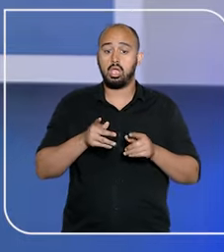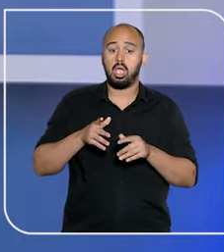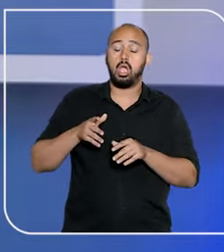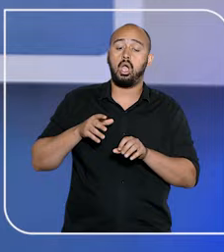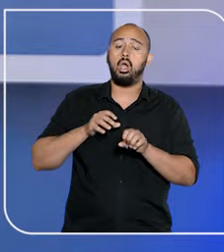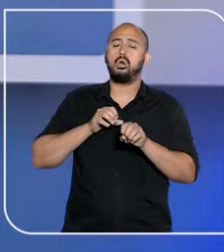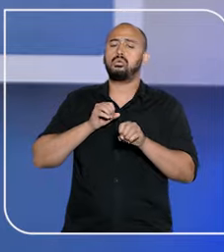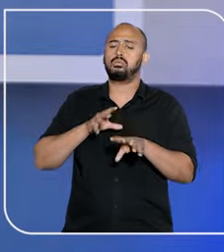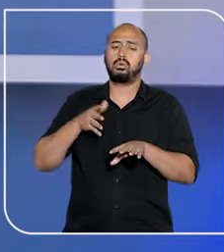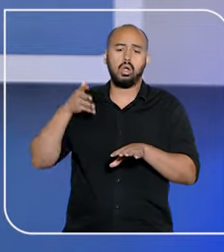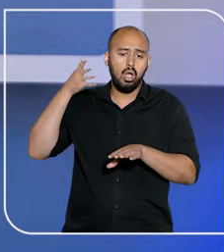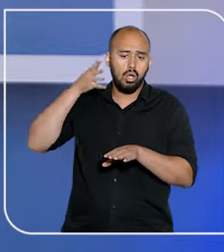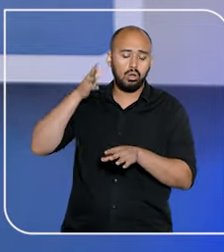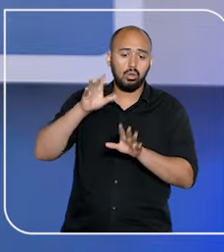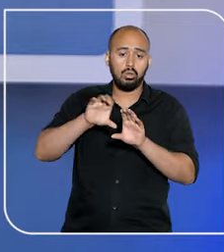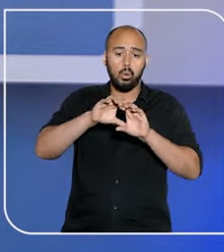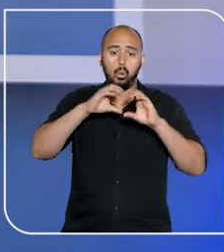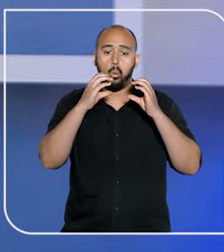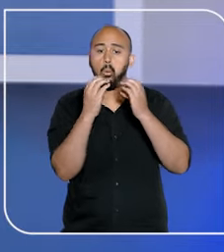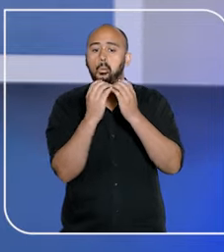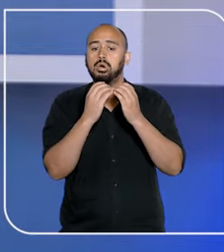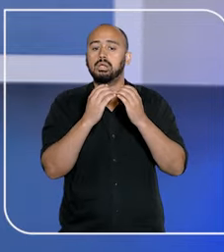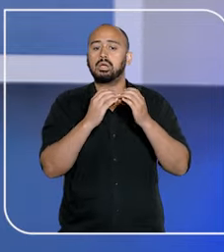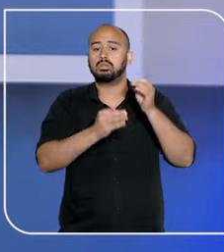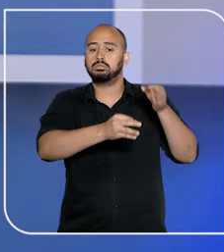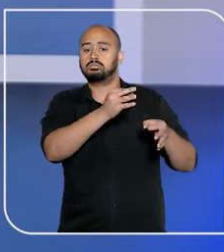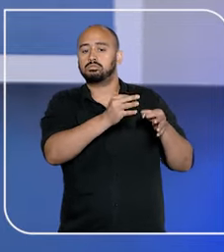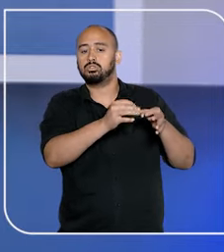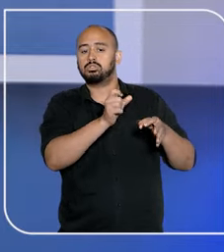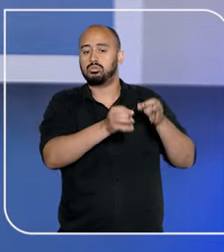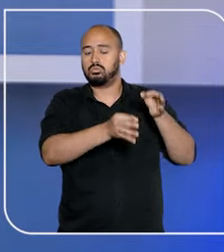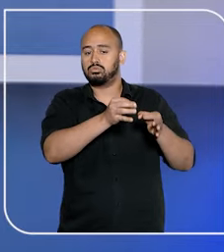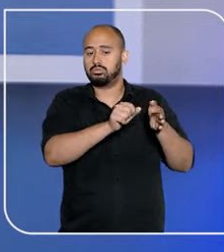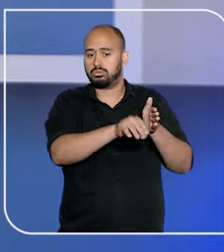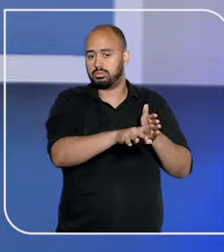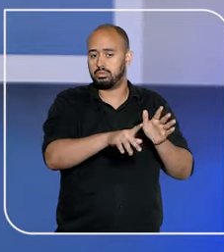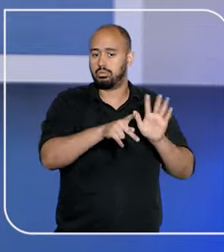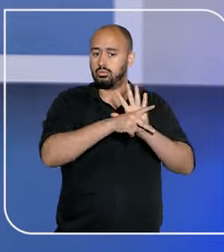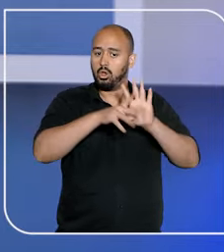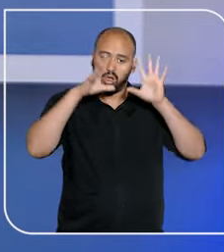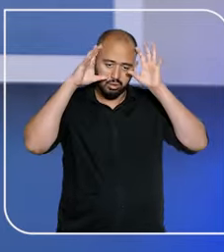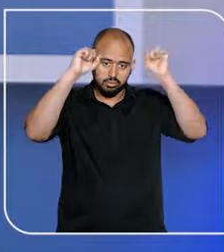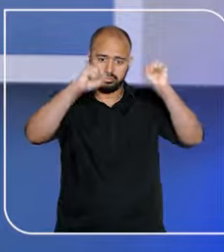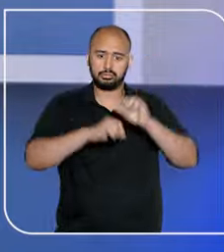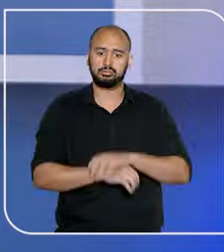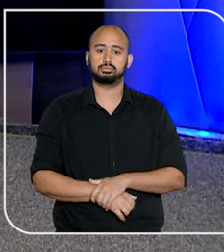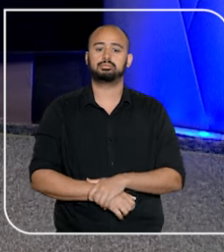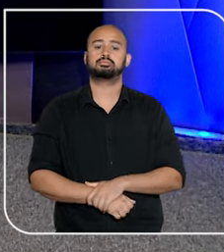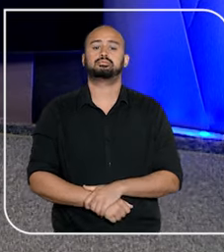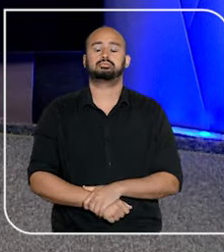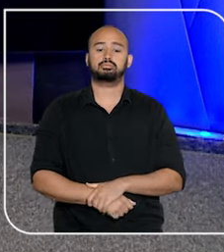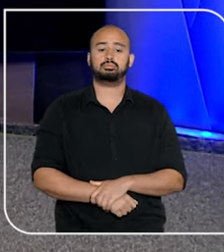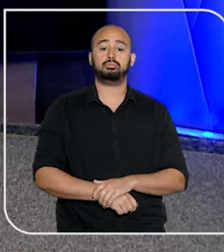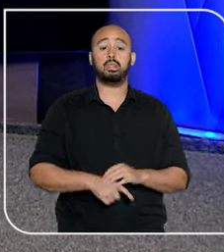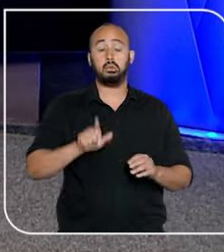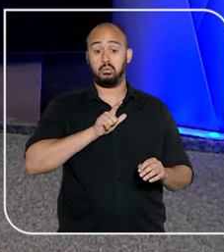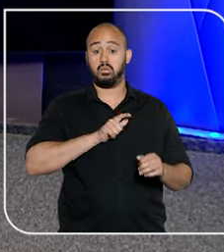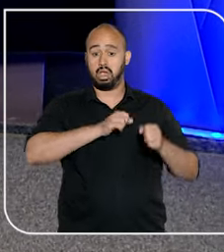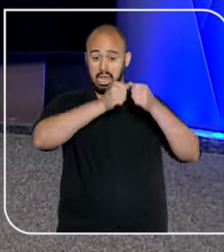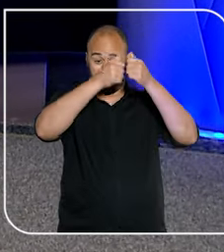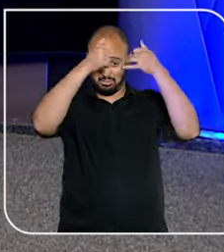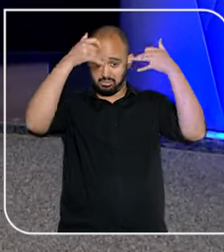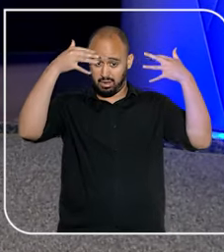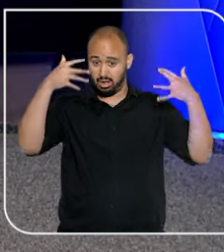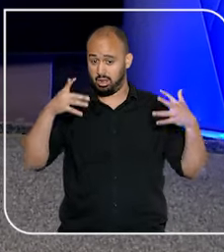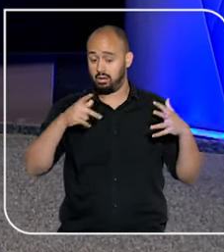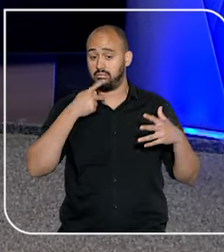servindo para orientar a comunidade jurídica sobre a jurisprudência do tribunal. Bem, para